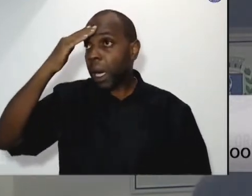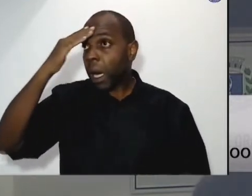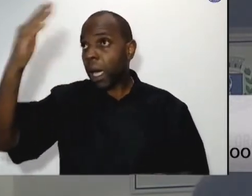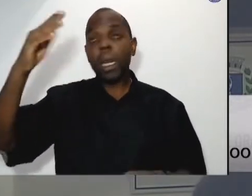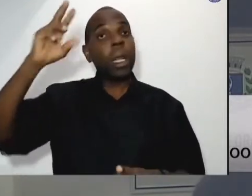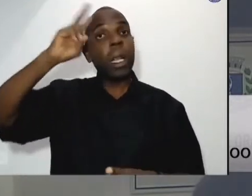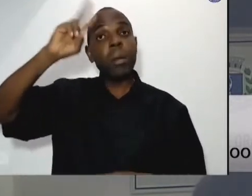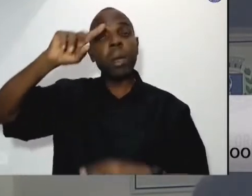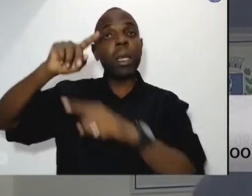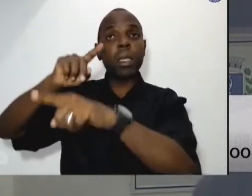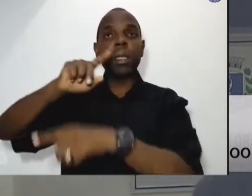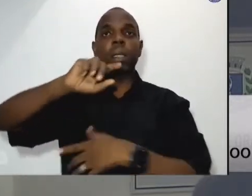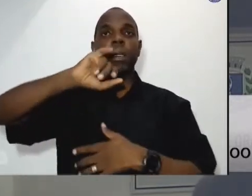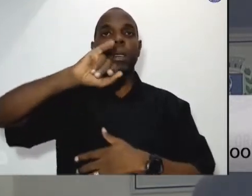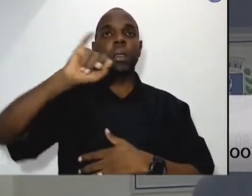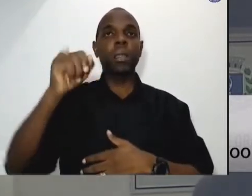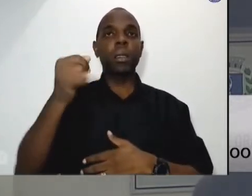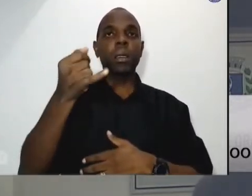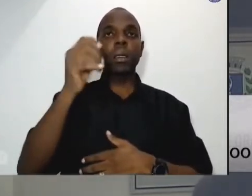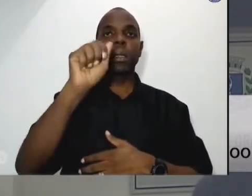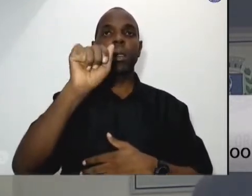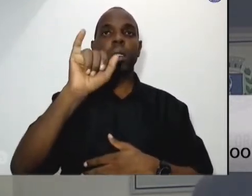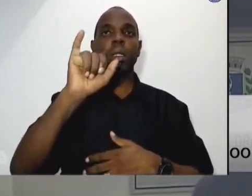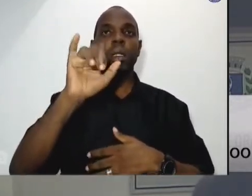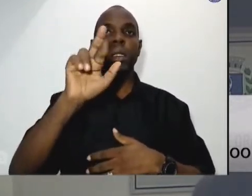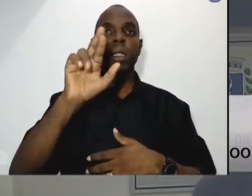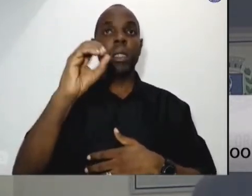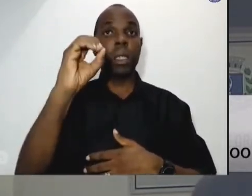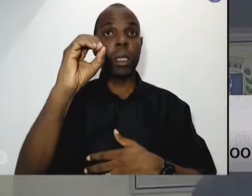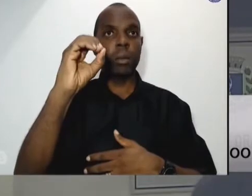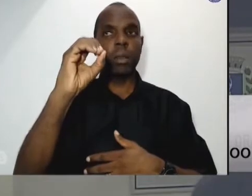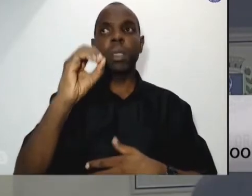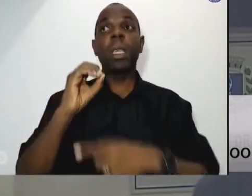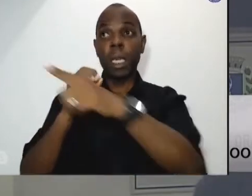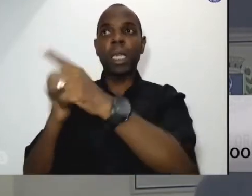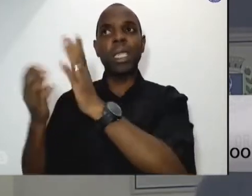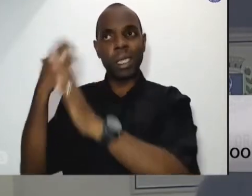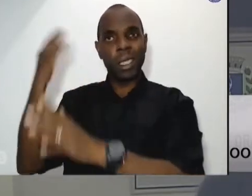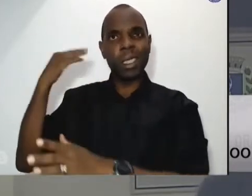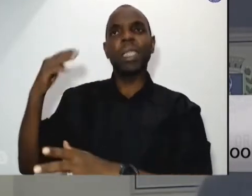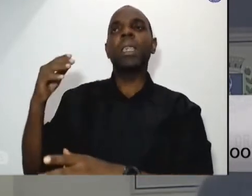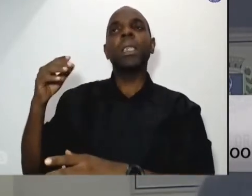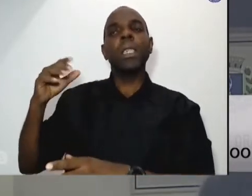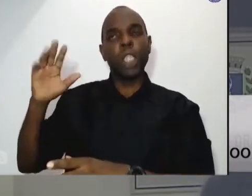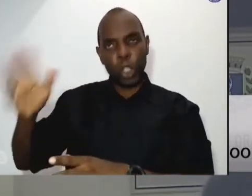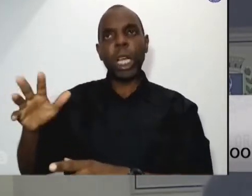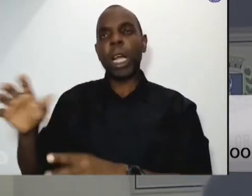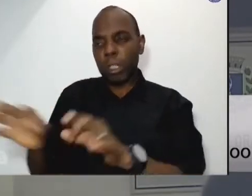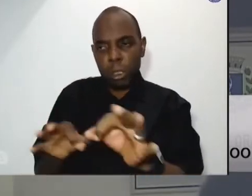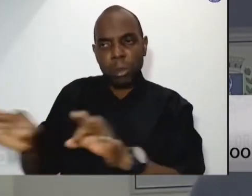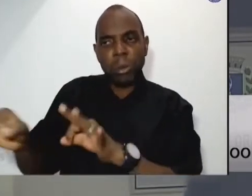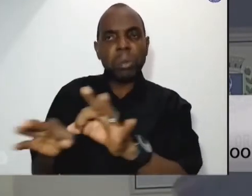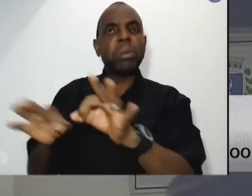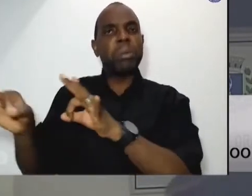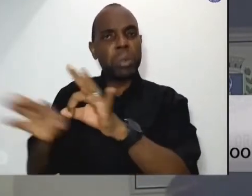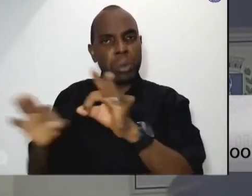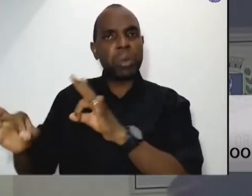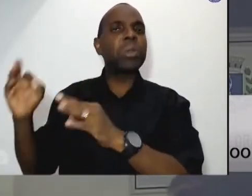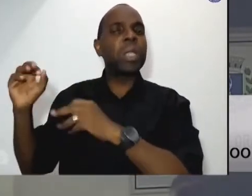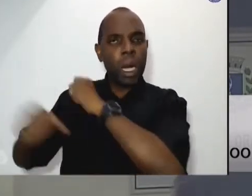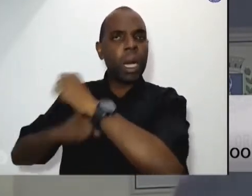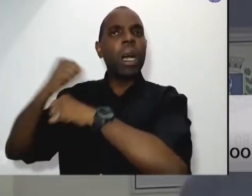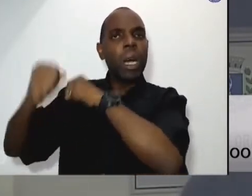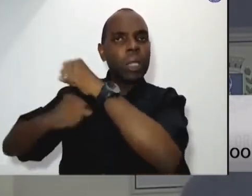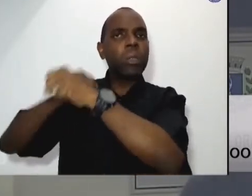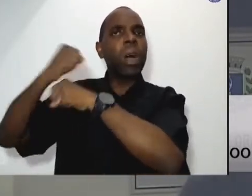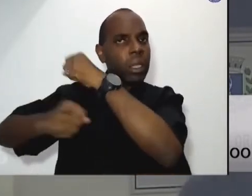da fraternidade da nossa aqui de Cezana ficou muito tempo com ele. Então, não podemos esquecer de todo o trabalho. E também,